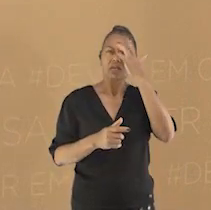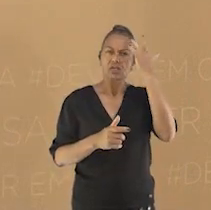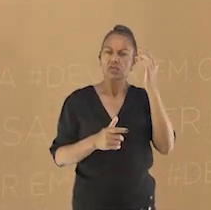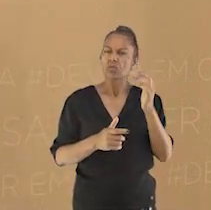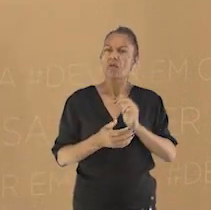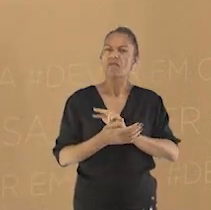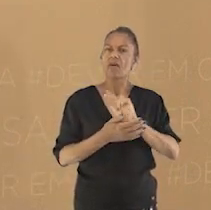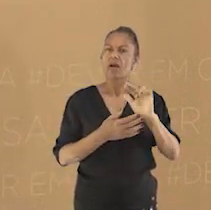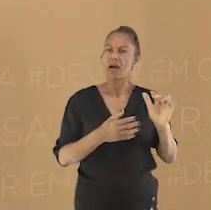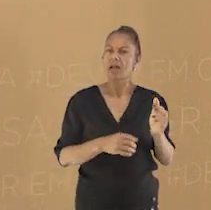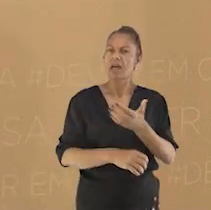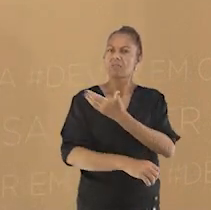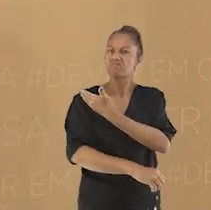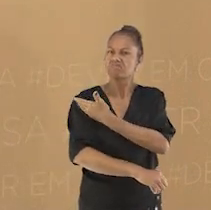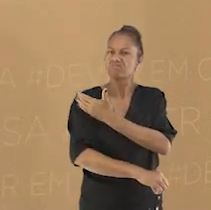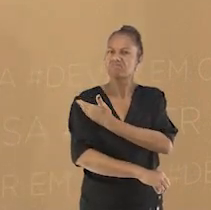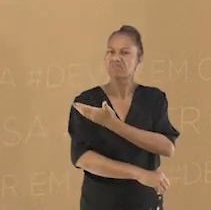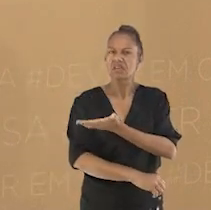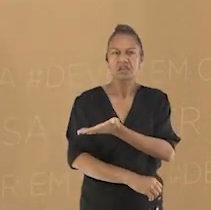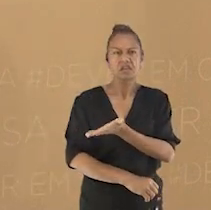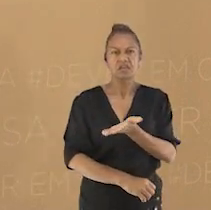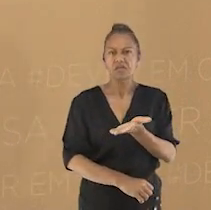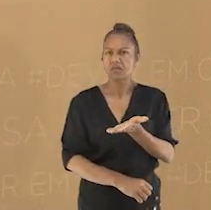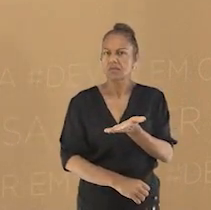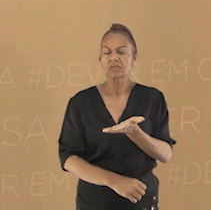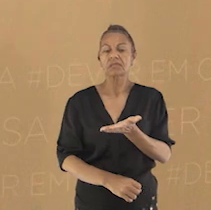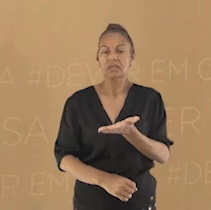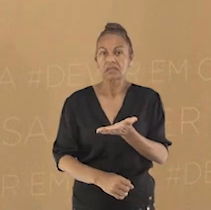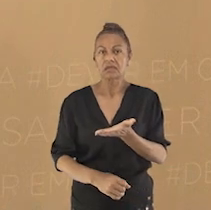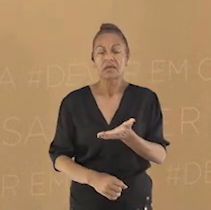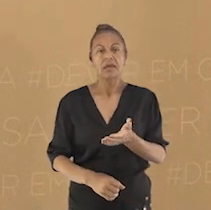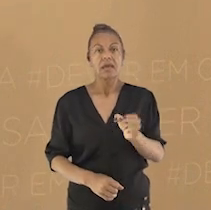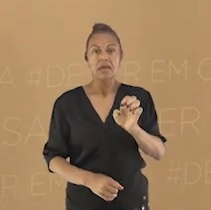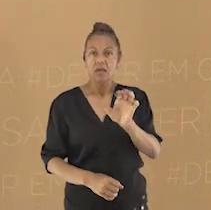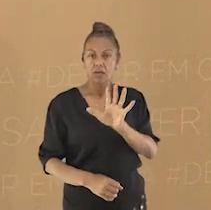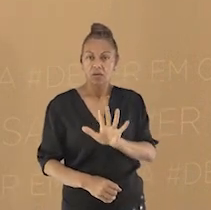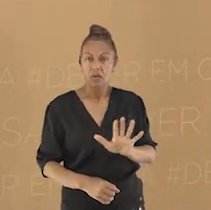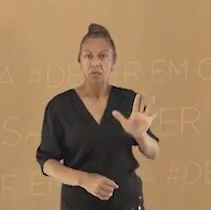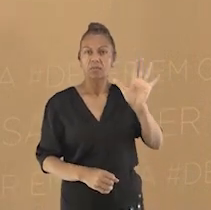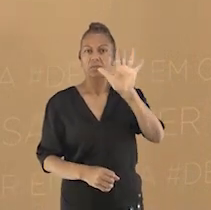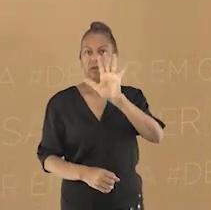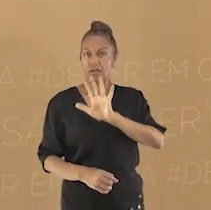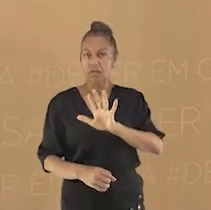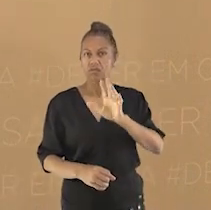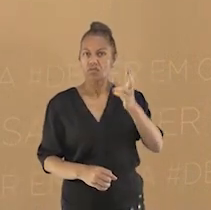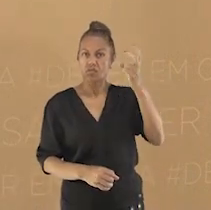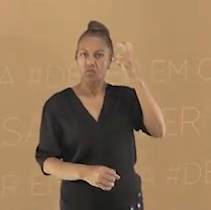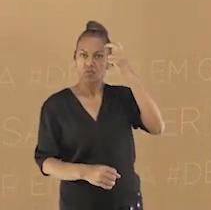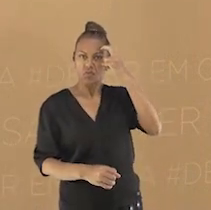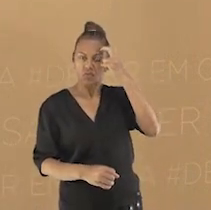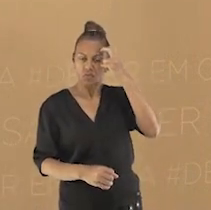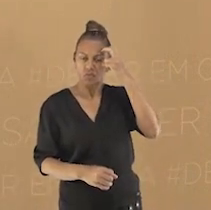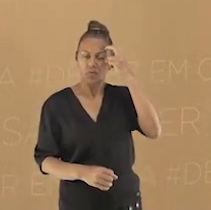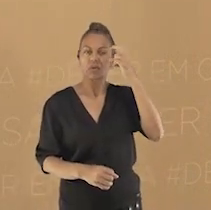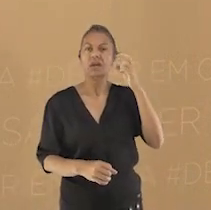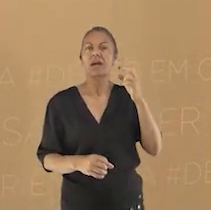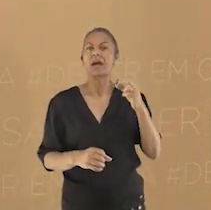vida. As influências da cultura dos europeus e das religiões, principalmente de matriz cristã,